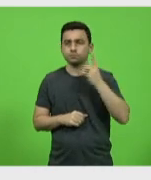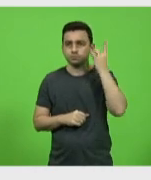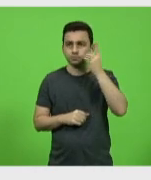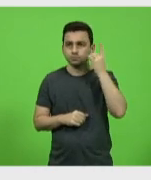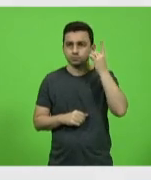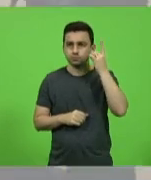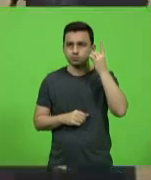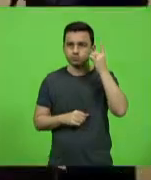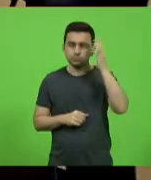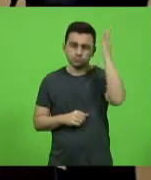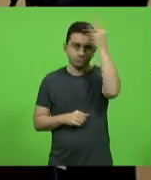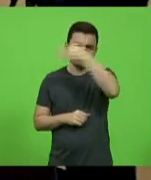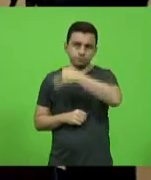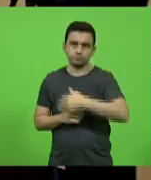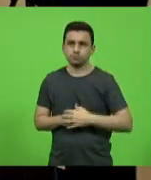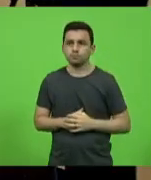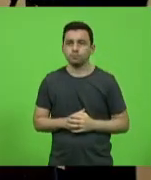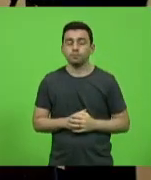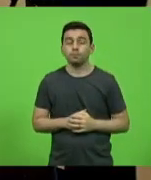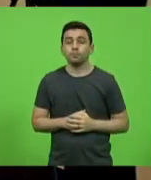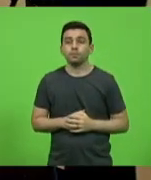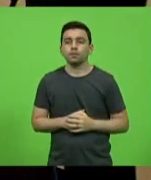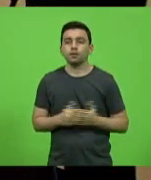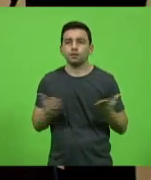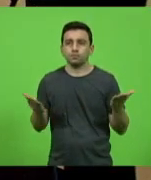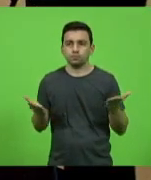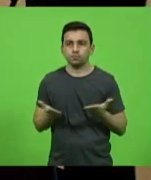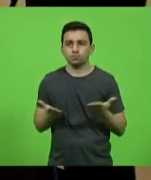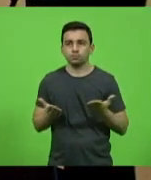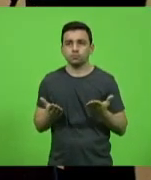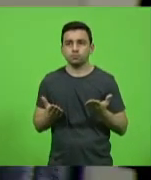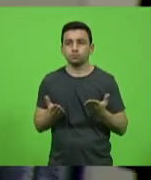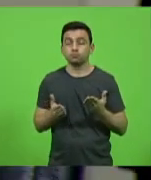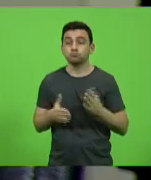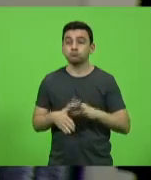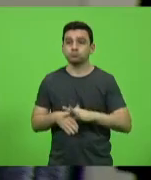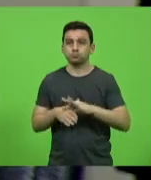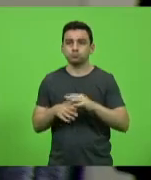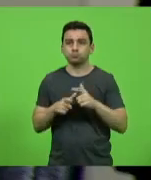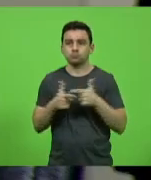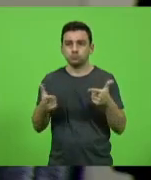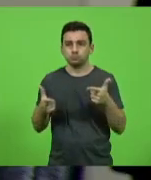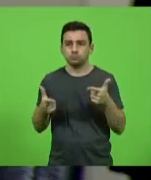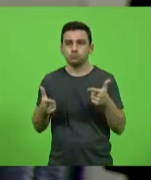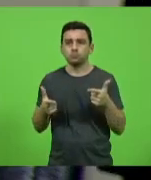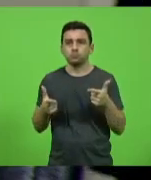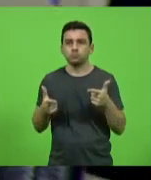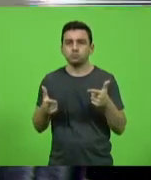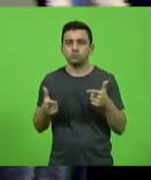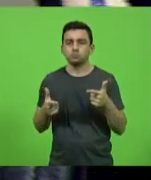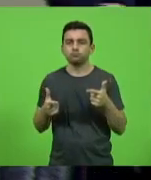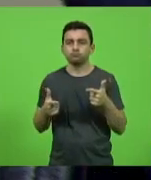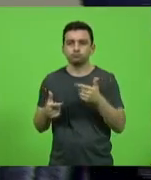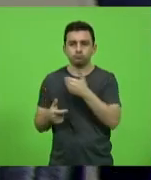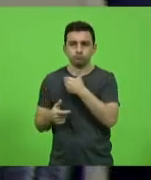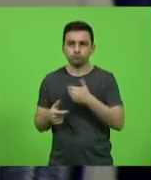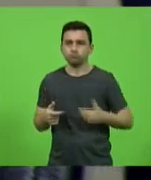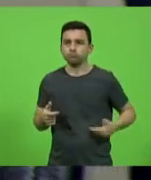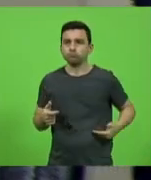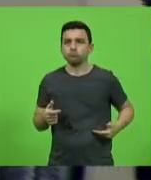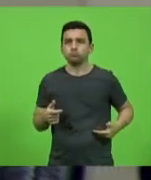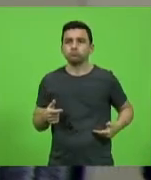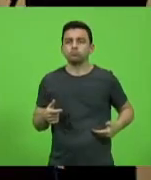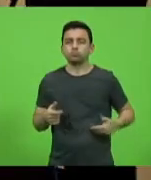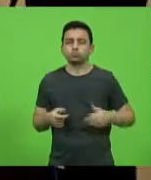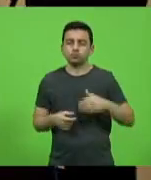Fabiano da Luz. Agora o grande líder, Pé da 90, dos republicanos, deputado Sérgio Mota,